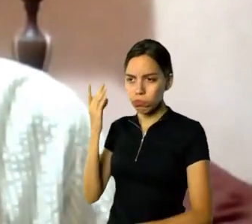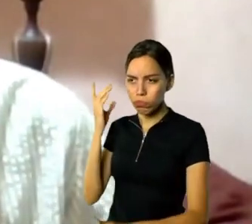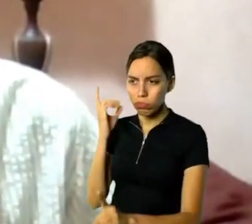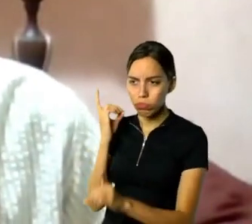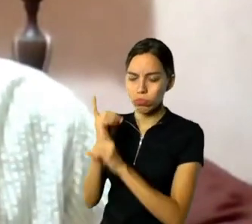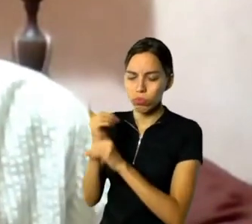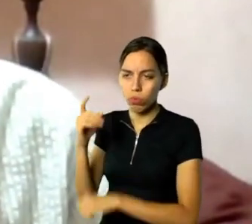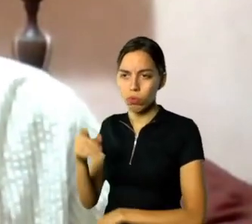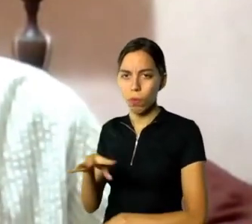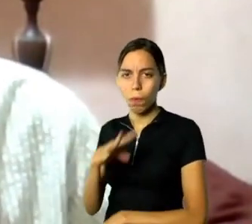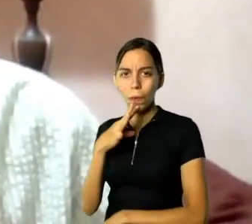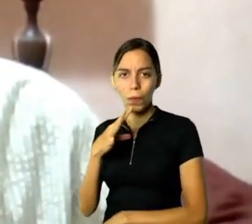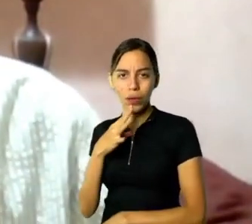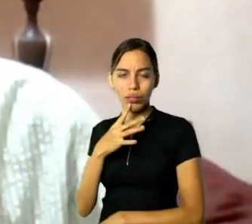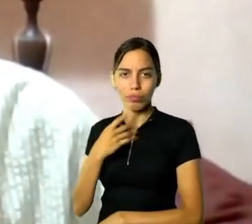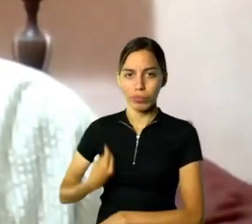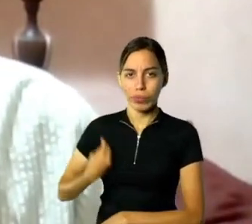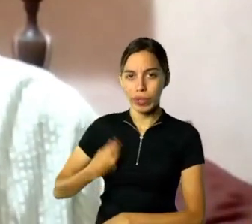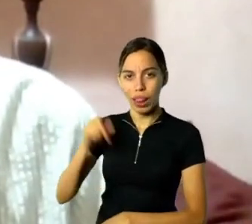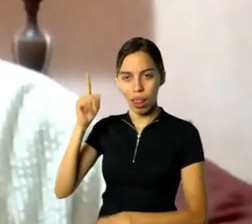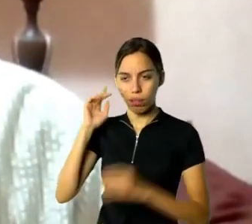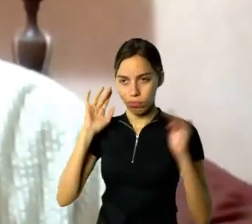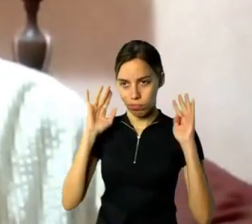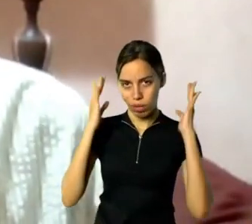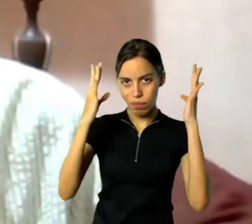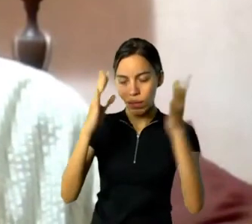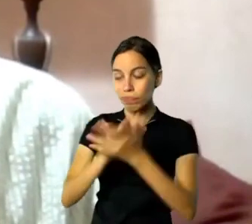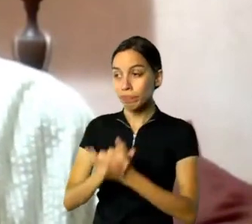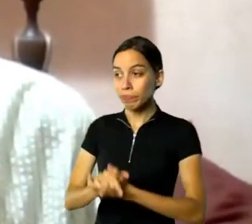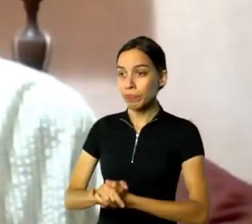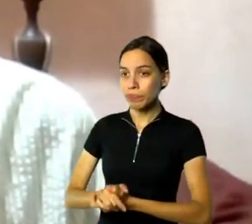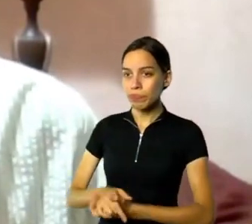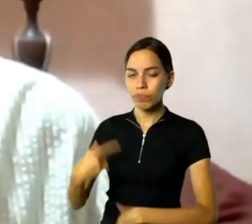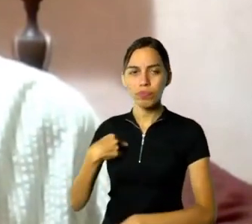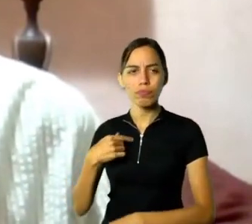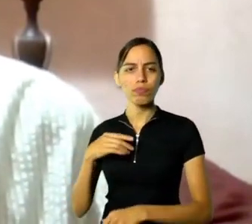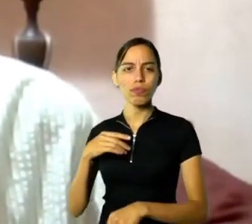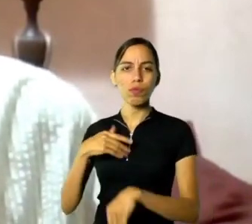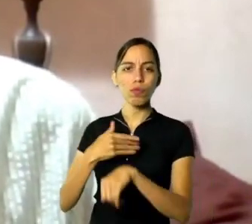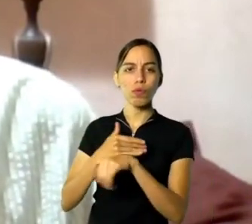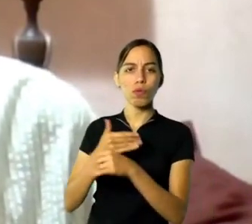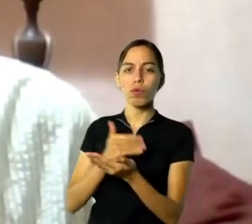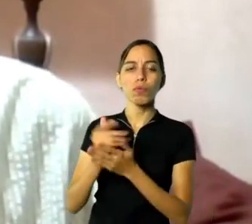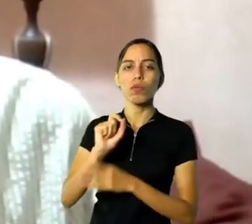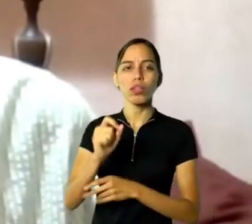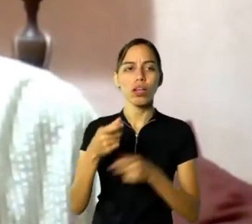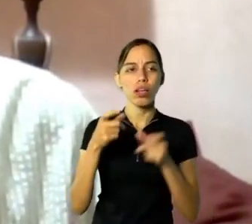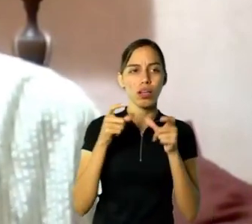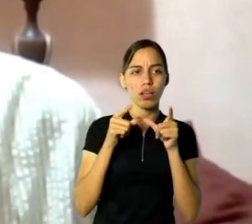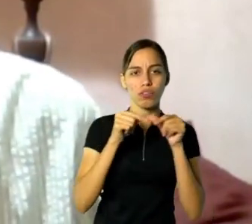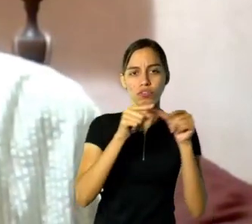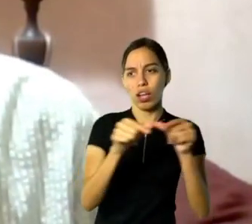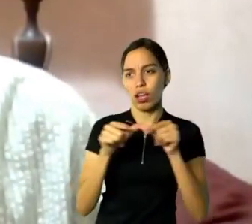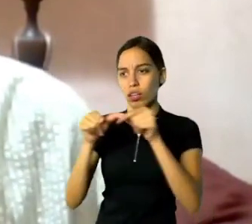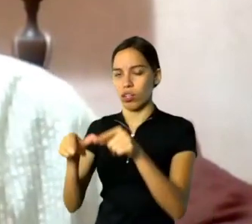e aí a gente começou a viajar, entrevistar pessoas, que já sabia que não iam durar muito tempo,